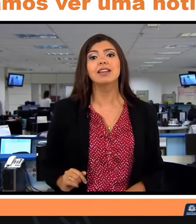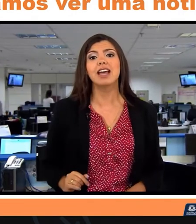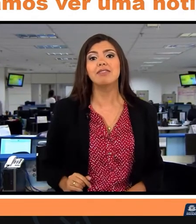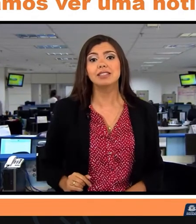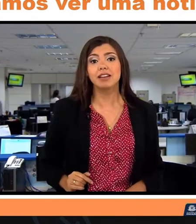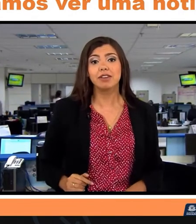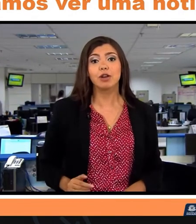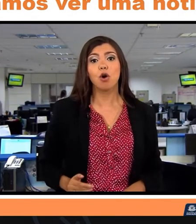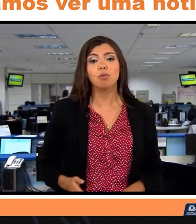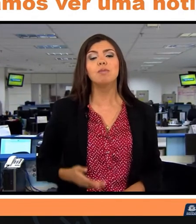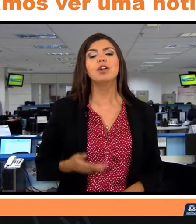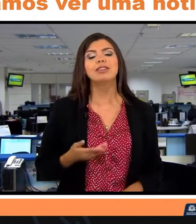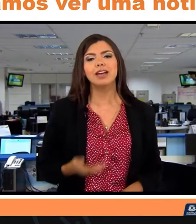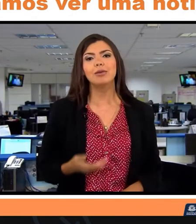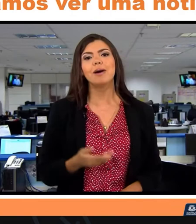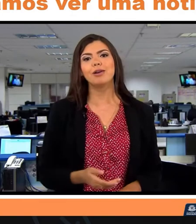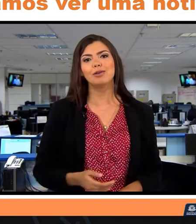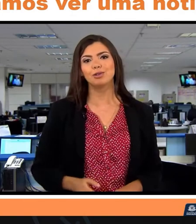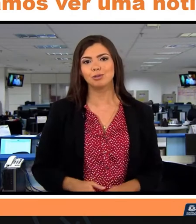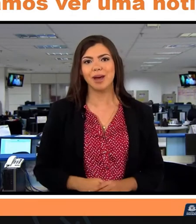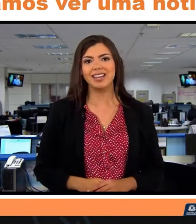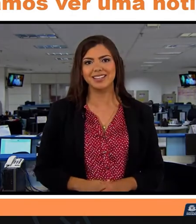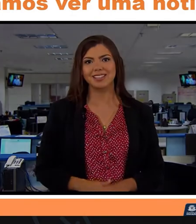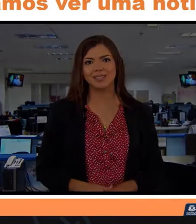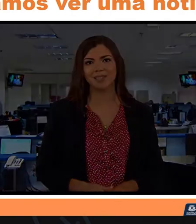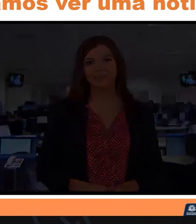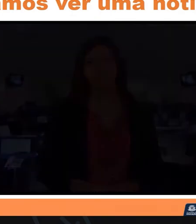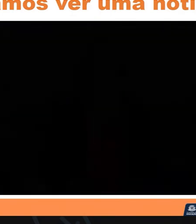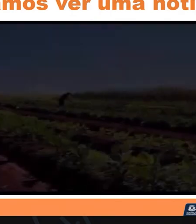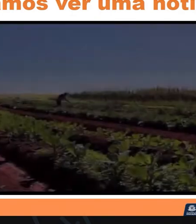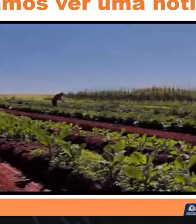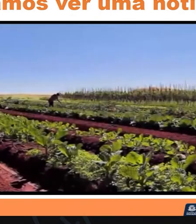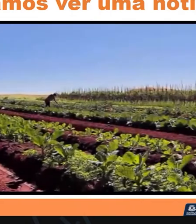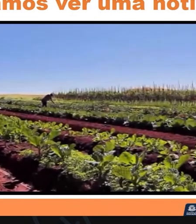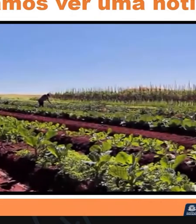pobreza devem servir como modelo para outros países.